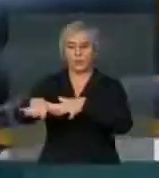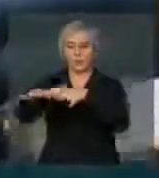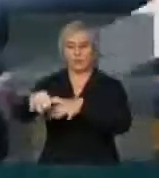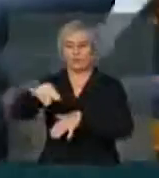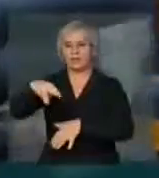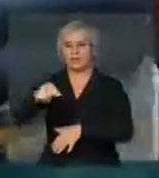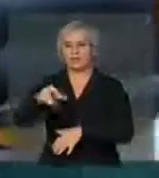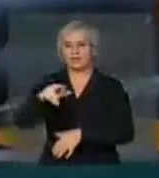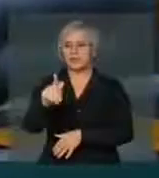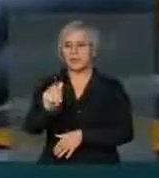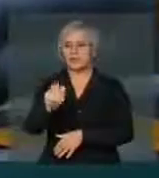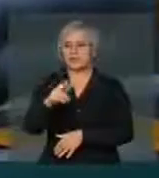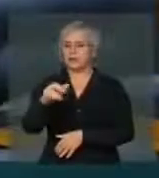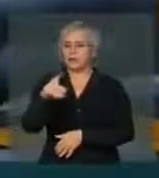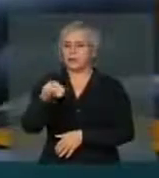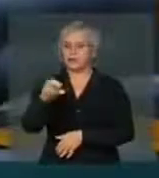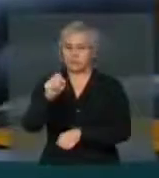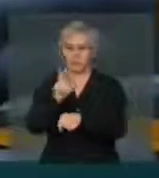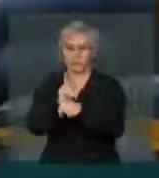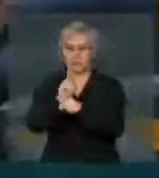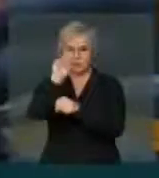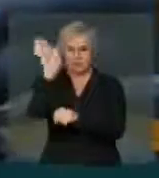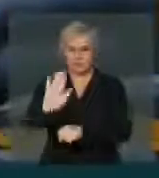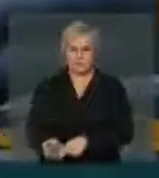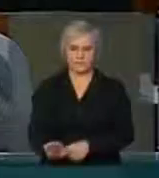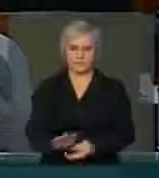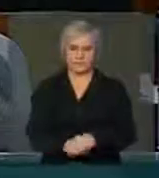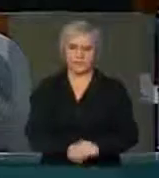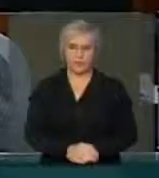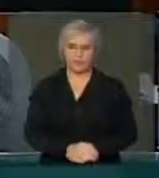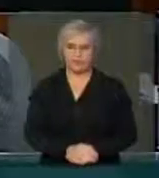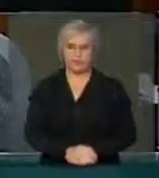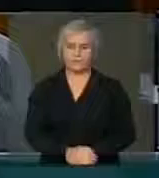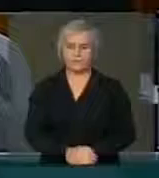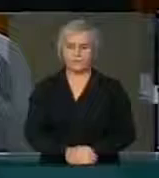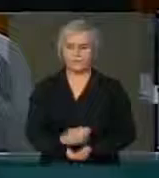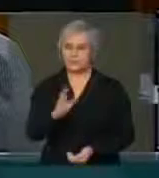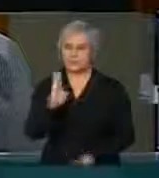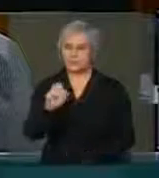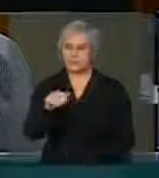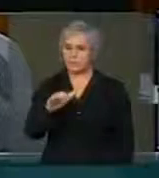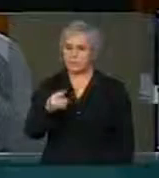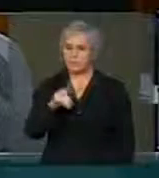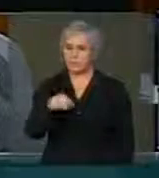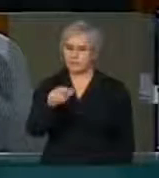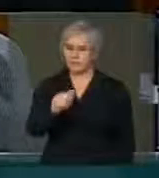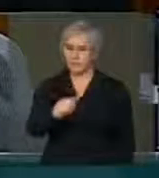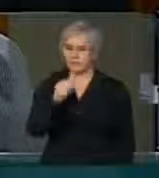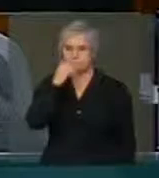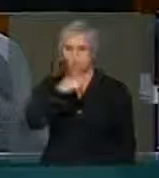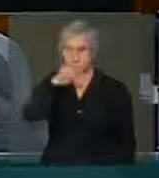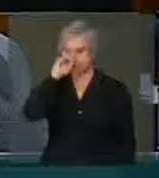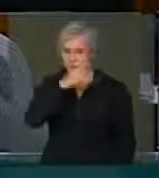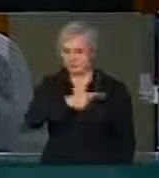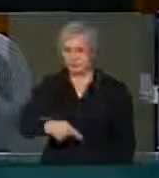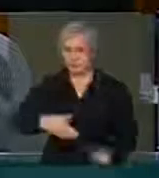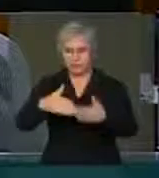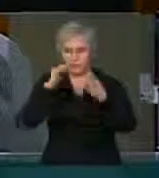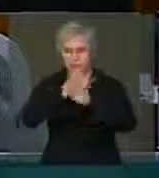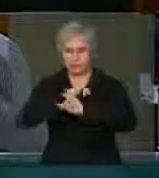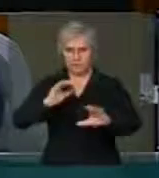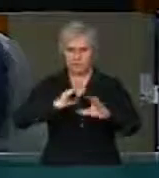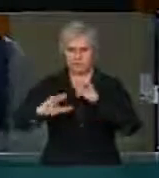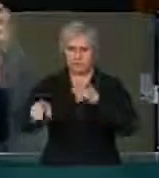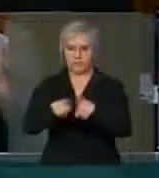Margaridas em defesa do Brasil. Perfeitamente, senhor deputado. Senhor presidente, quero dar como lido, pedir divulgação da voz do Brasil, porque